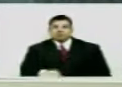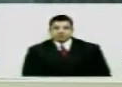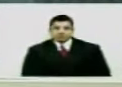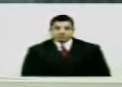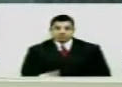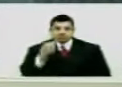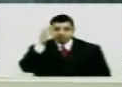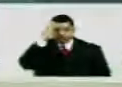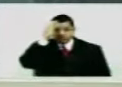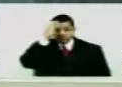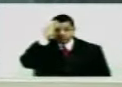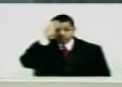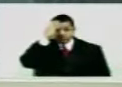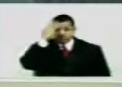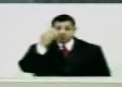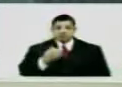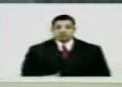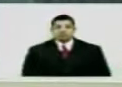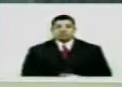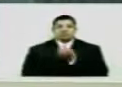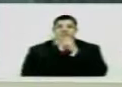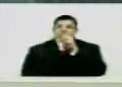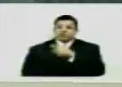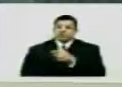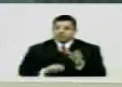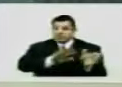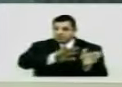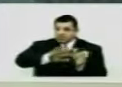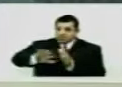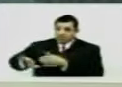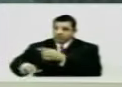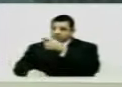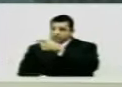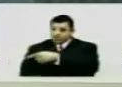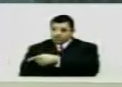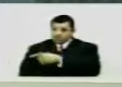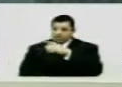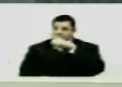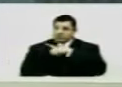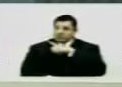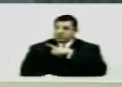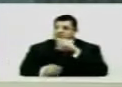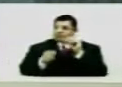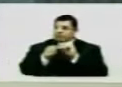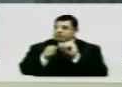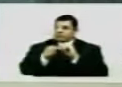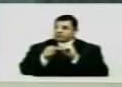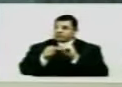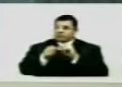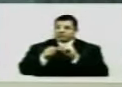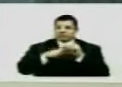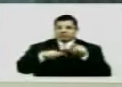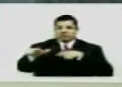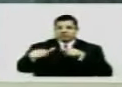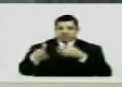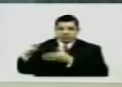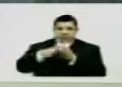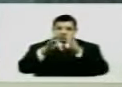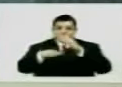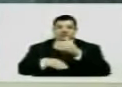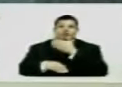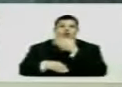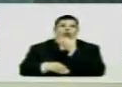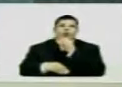Peraí Pra ele sair de lá Ele teve que fazer algum trajeto O